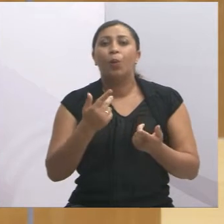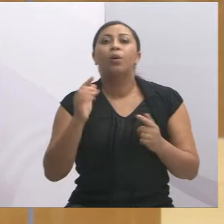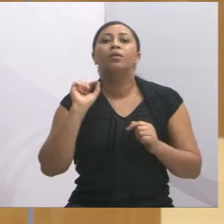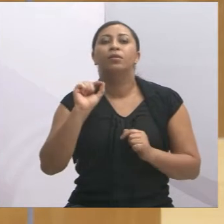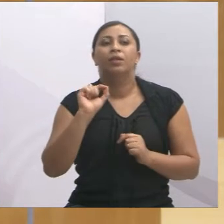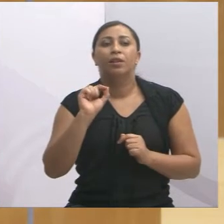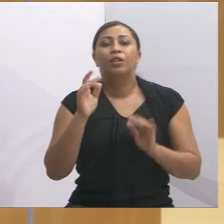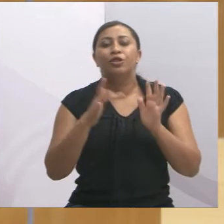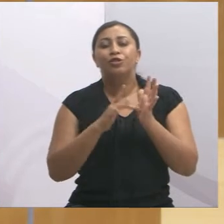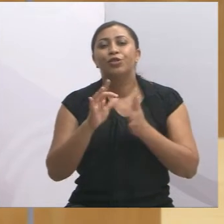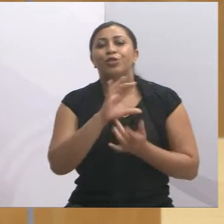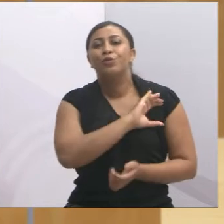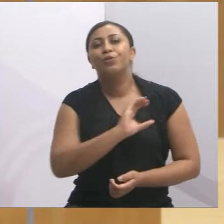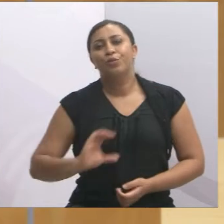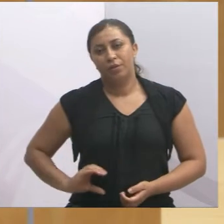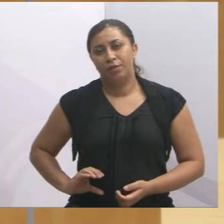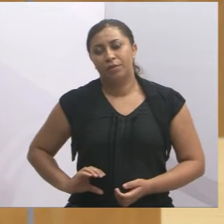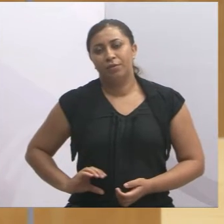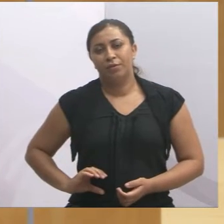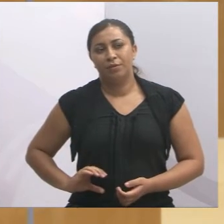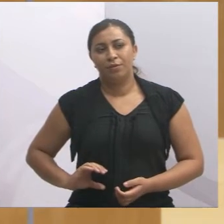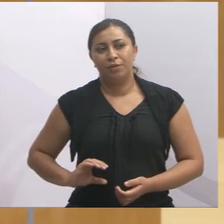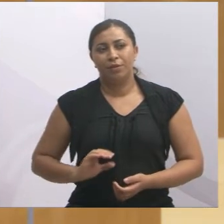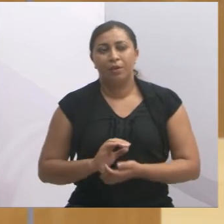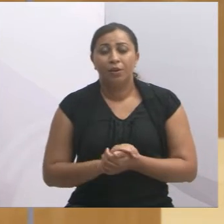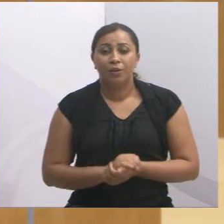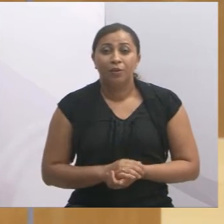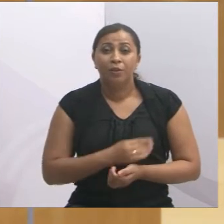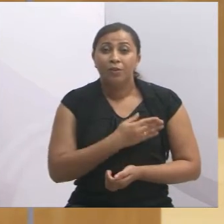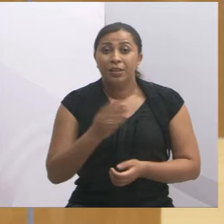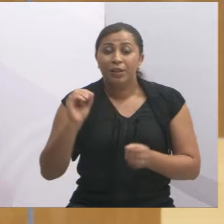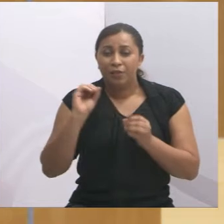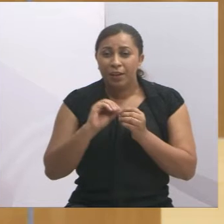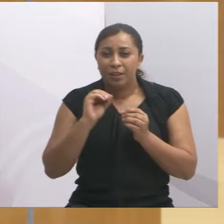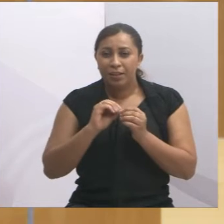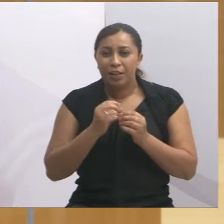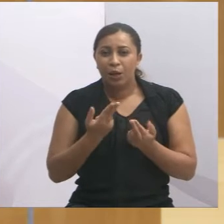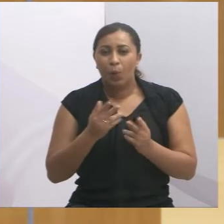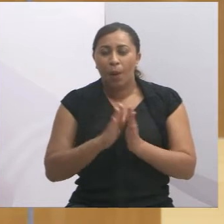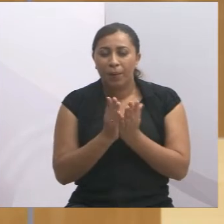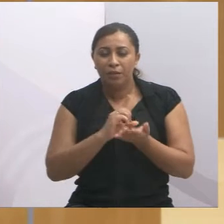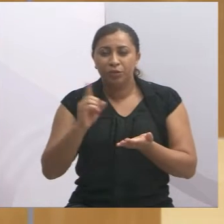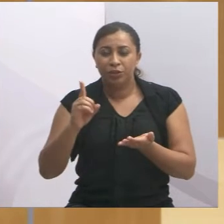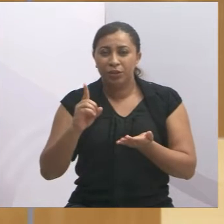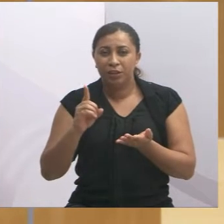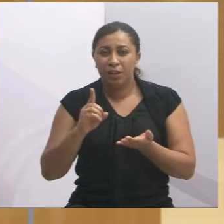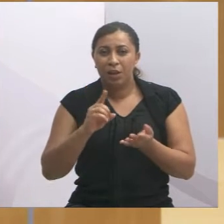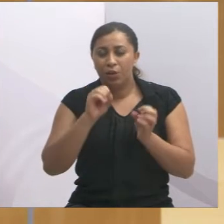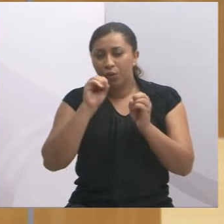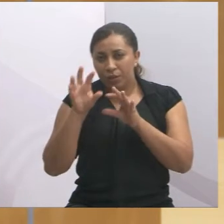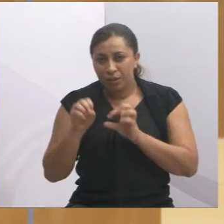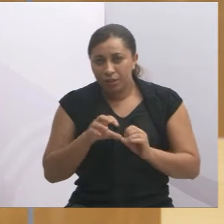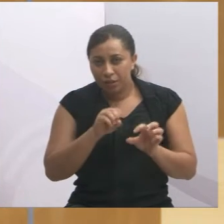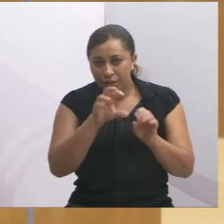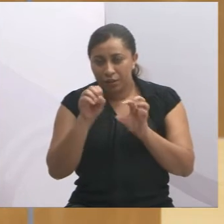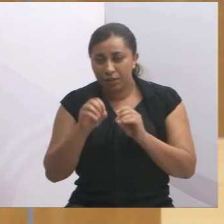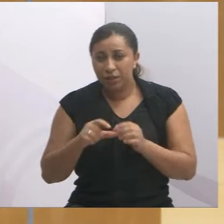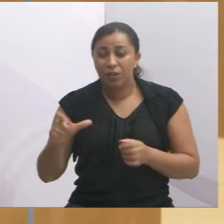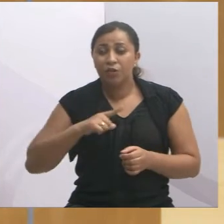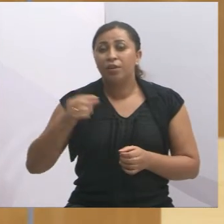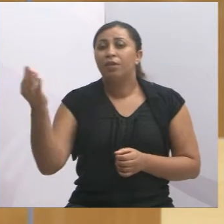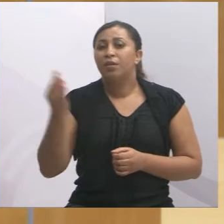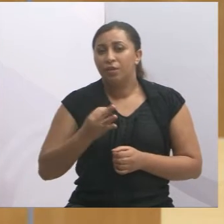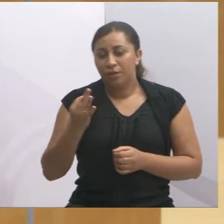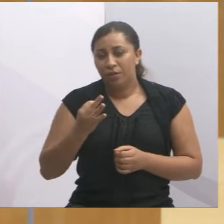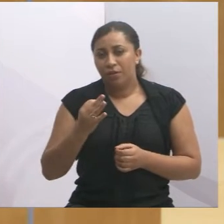Jesus Cristo, eu falo, se você fazer o que está ali, se você fazer o que está na palavra ali, tenho certeza,